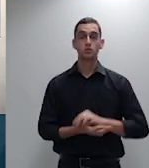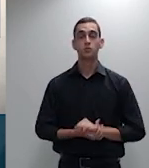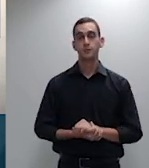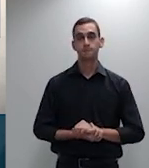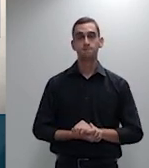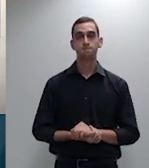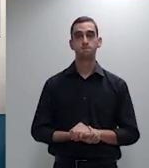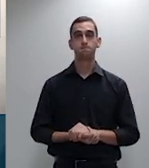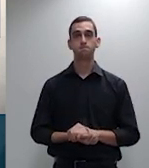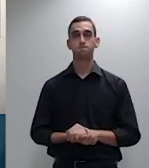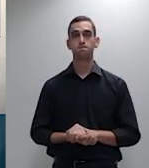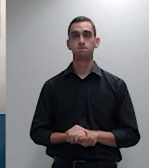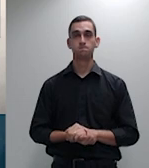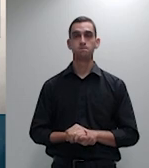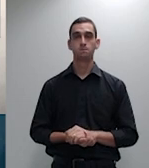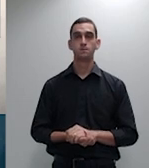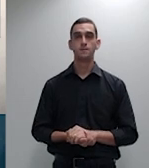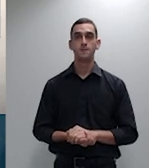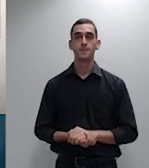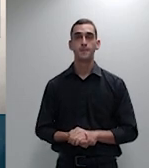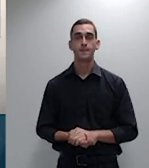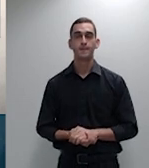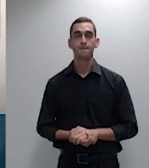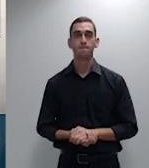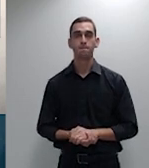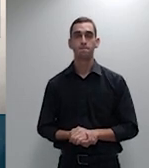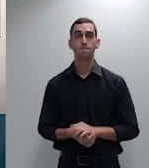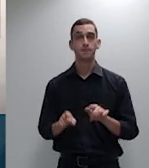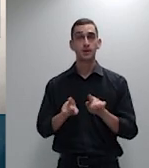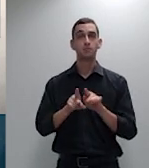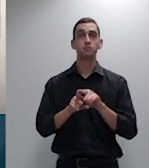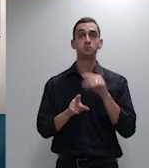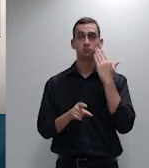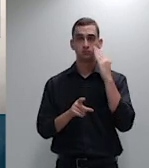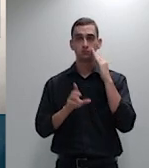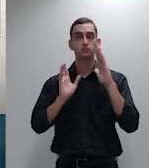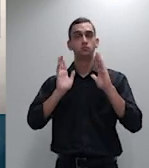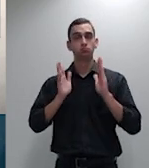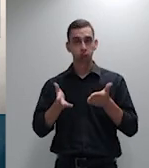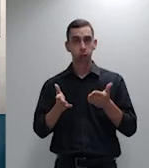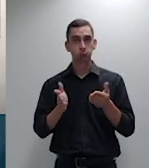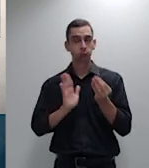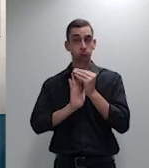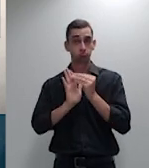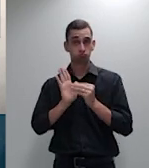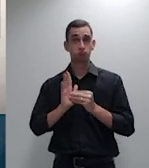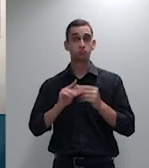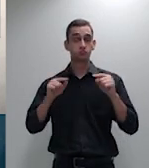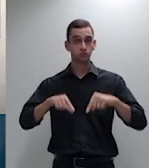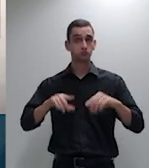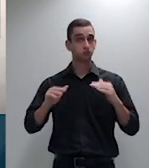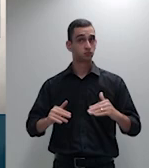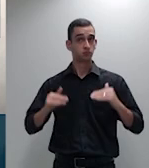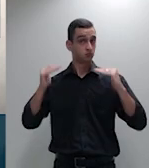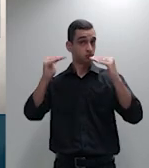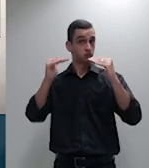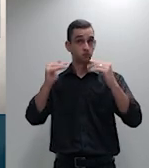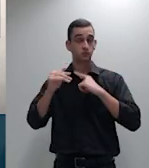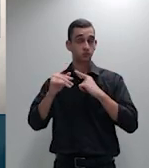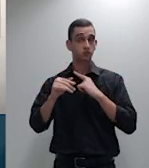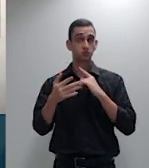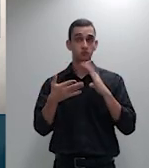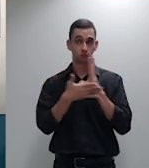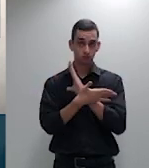entendimento já manifestado por esta corte superior no julgamento do caso subjacente entendo que seja oportuno